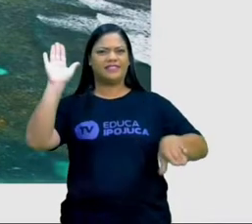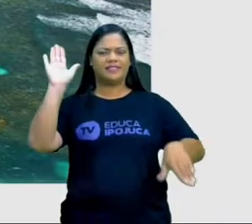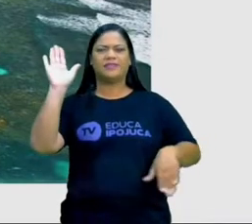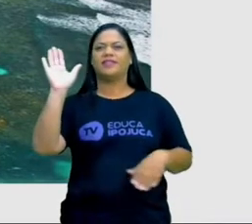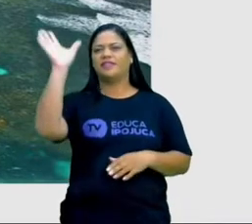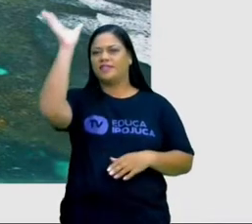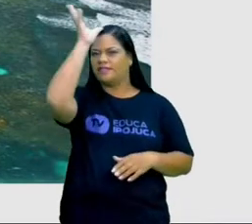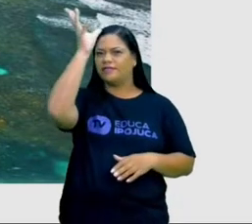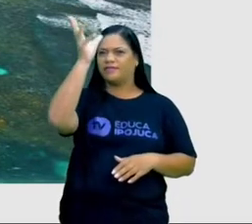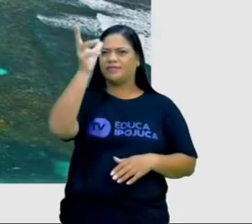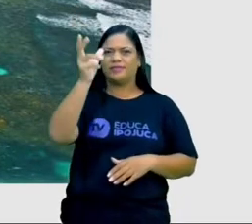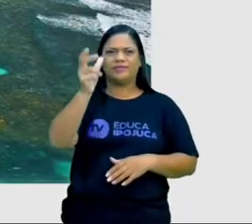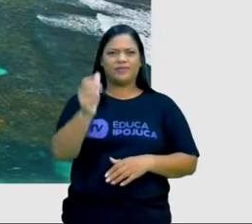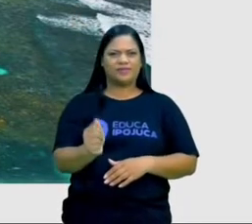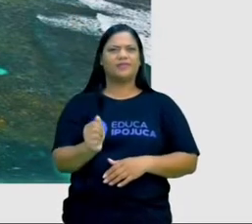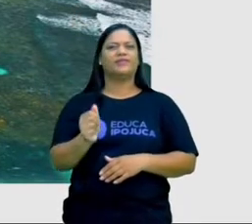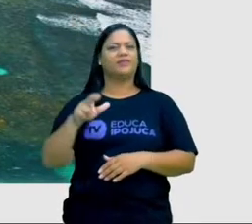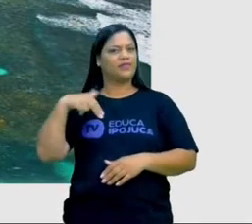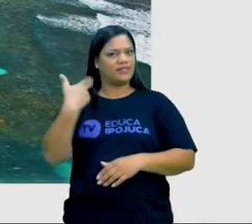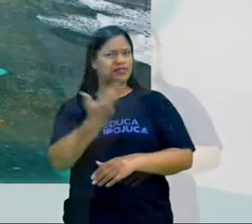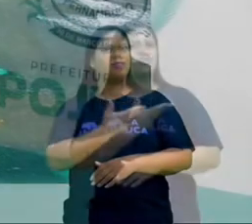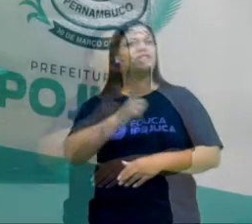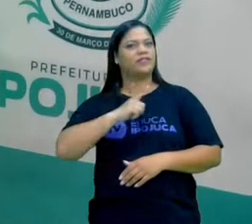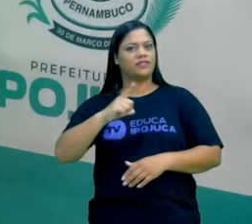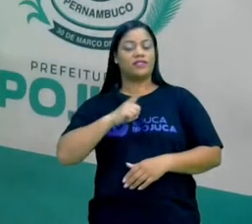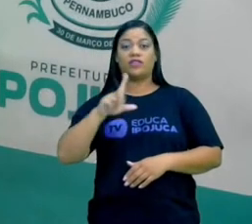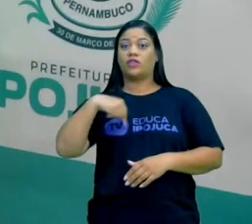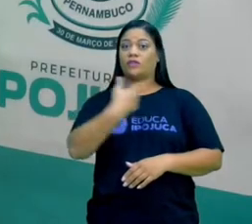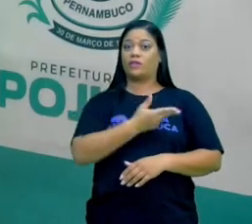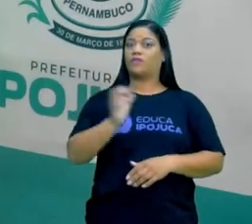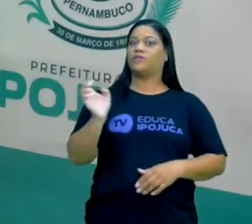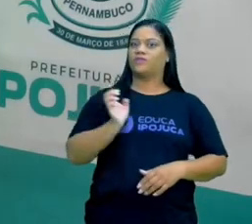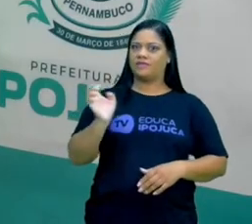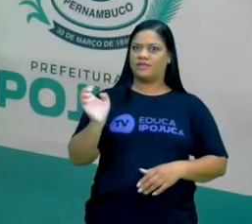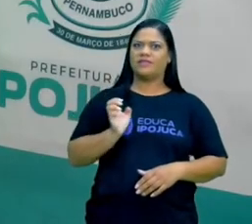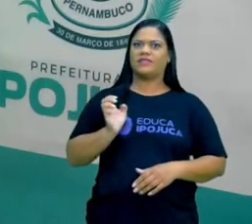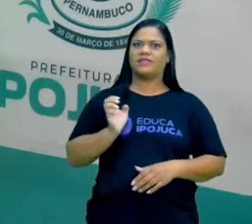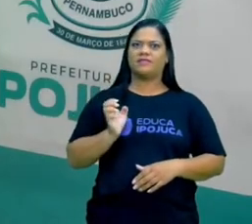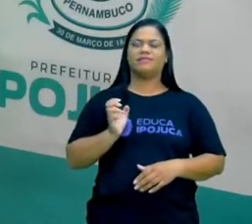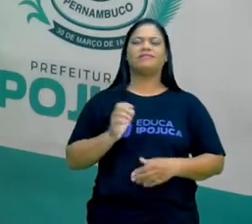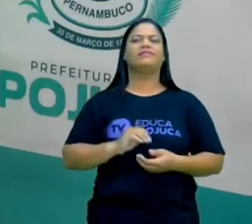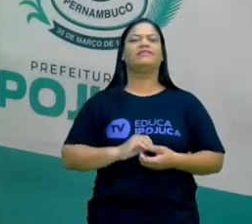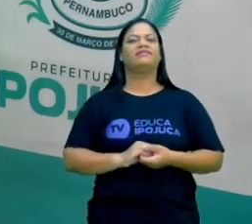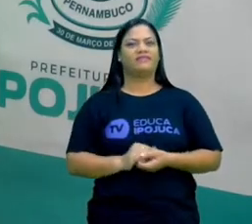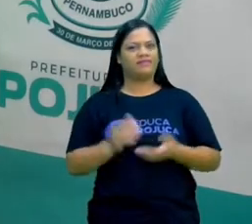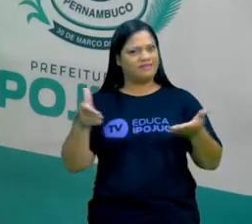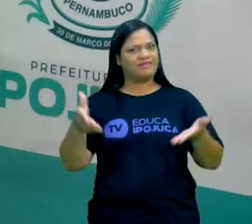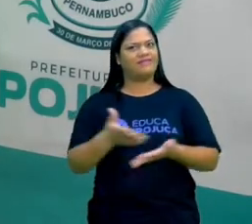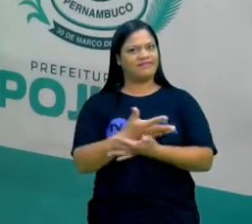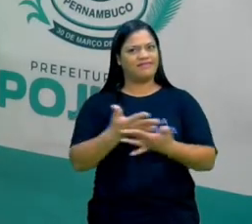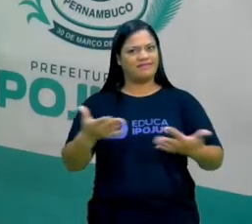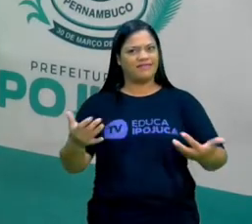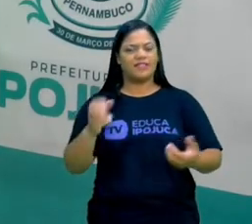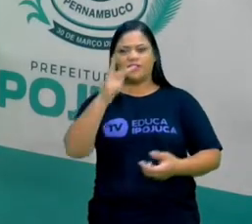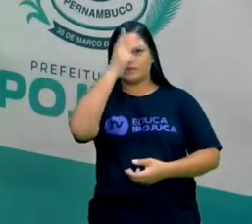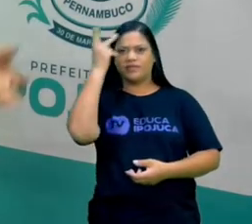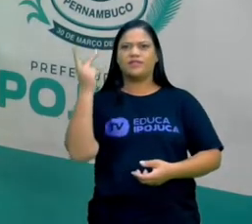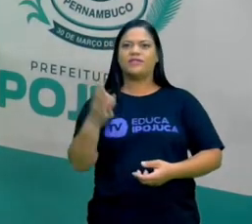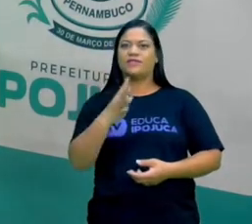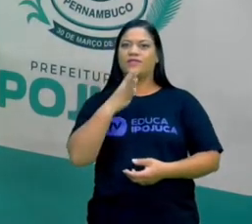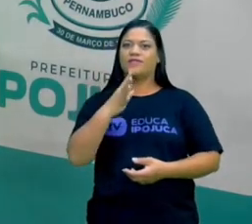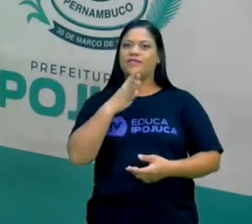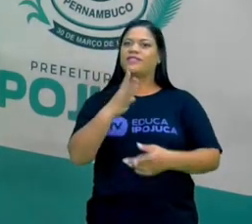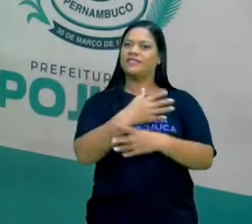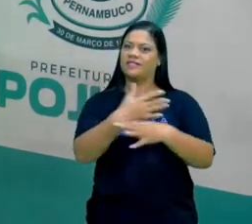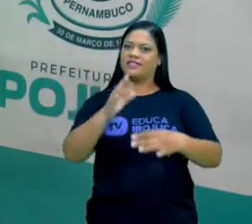das praias belíssimas que a gente tem. A gente é rica num litoral lindo, que muita gente vem passear aqui no